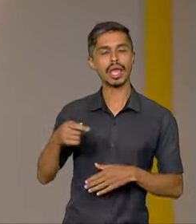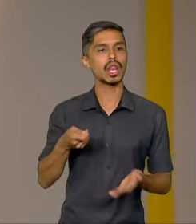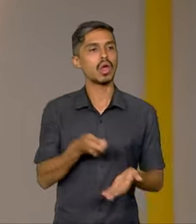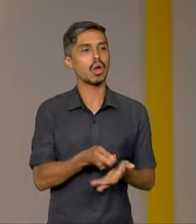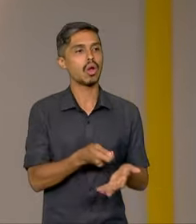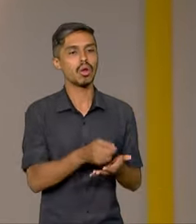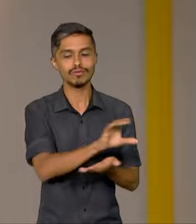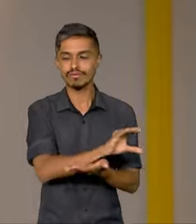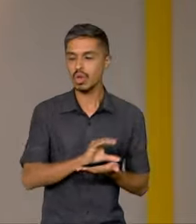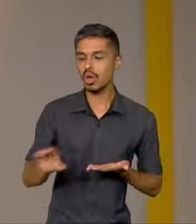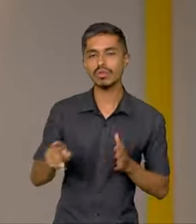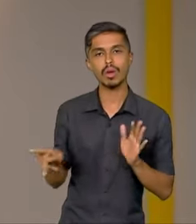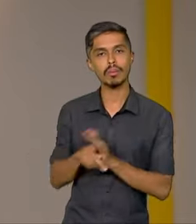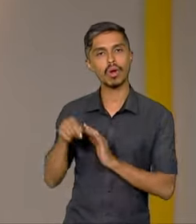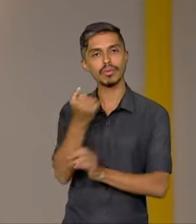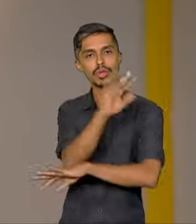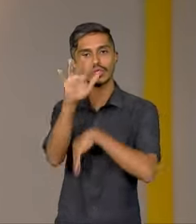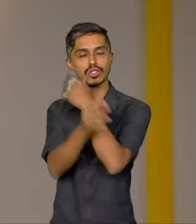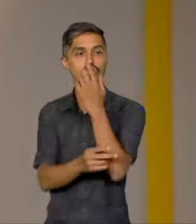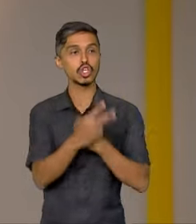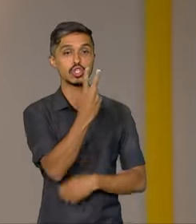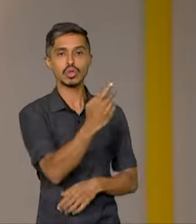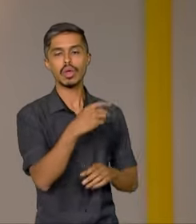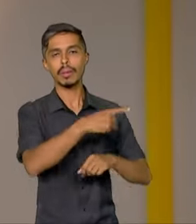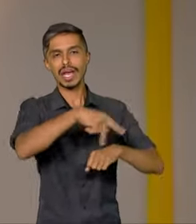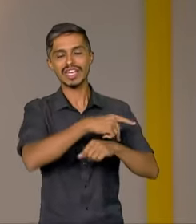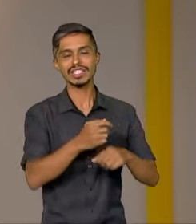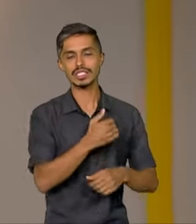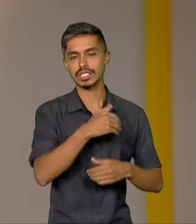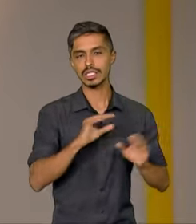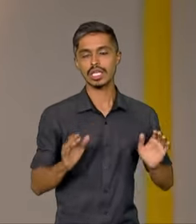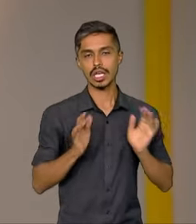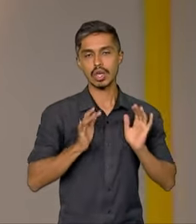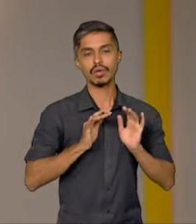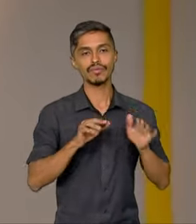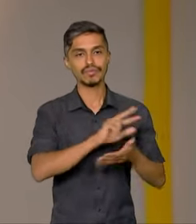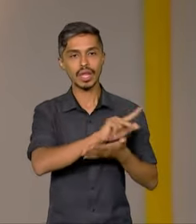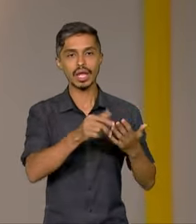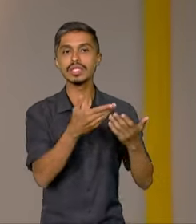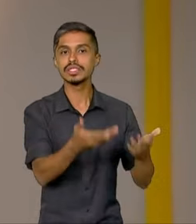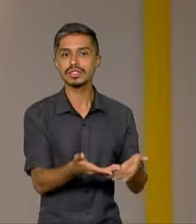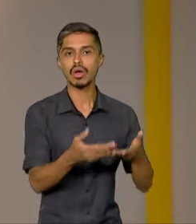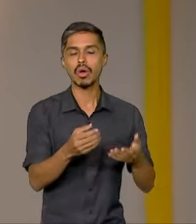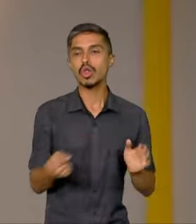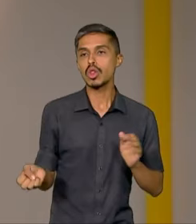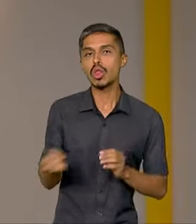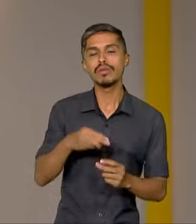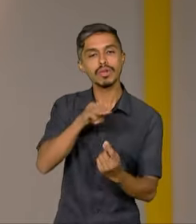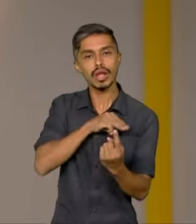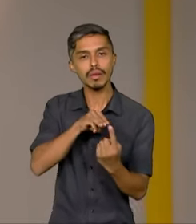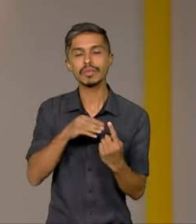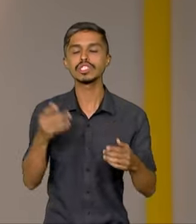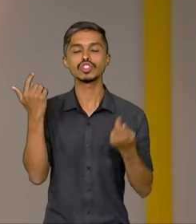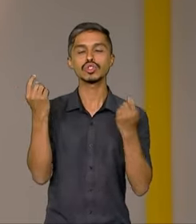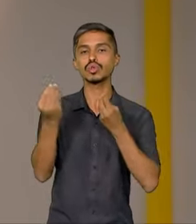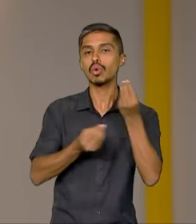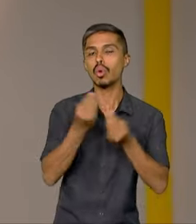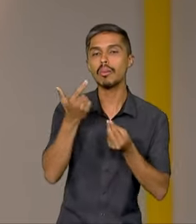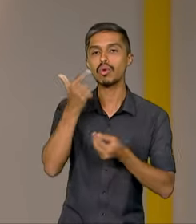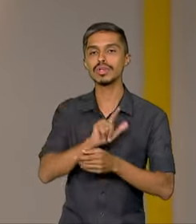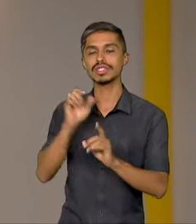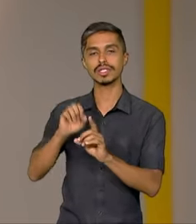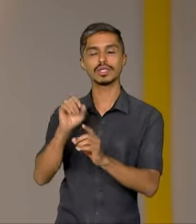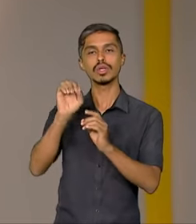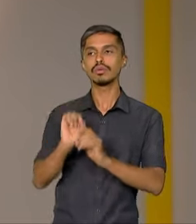financiamento ambiental dos países ricos e apresentou novas metas de redução das emissões de gases do